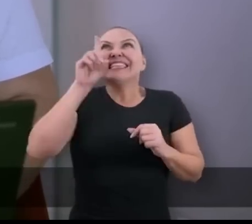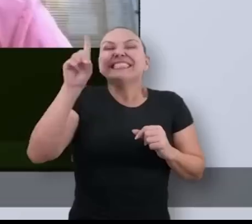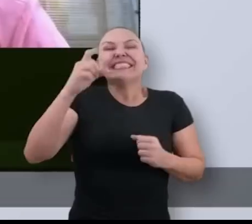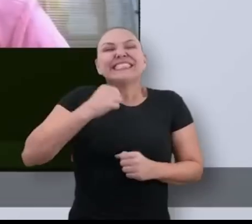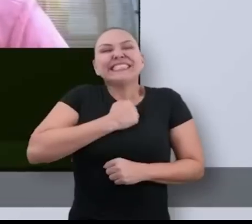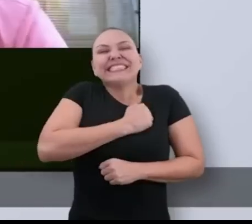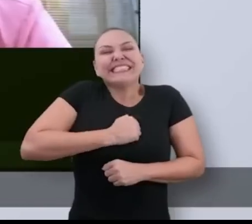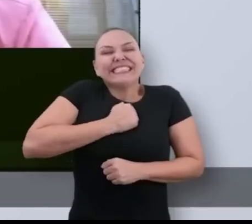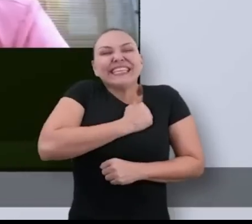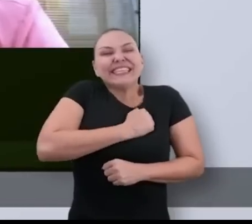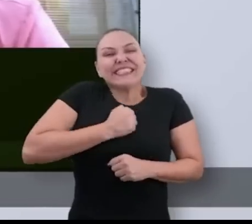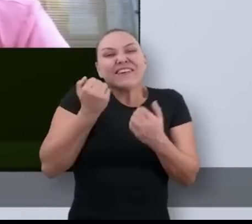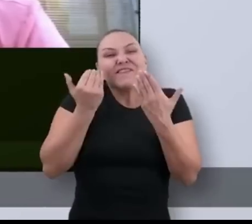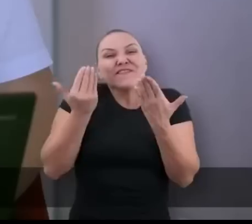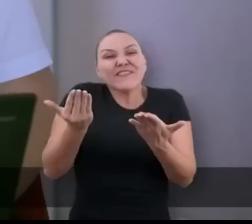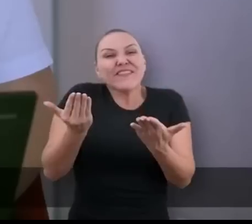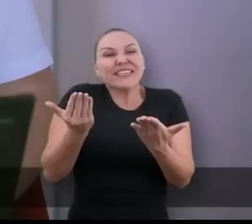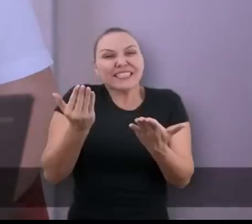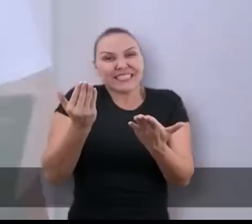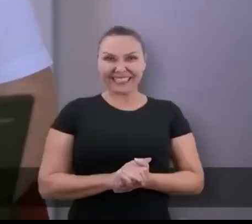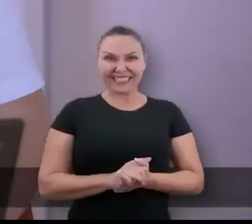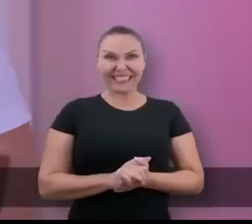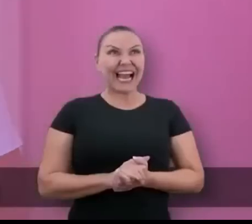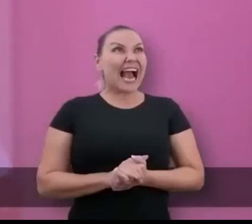Meu Deus, saudade de você.